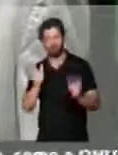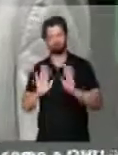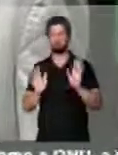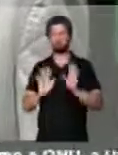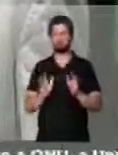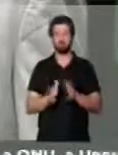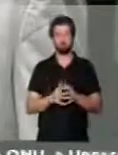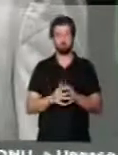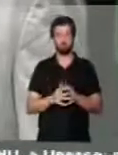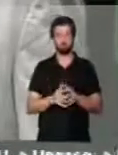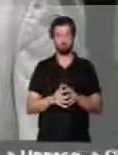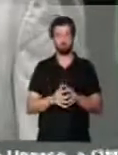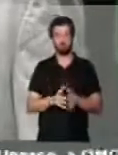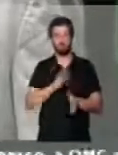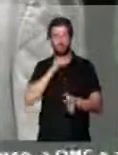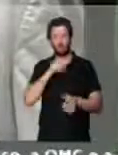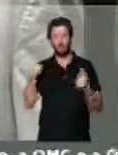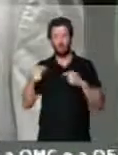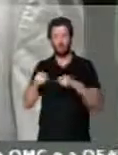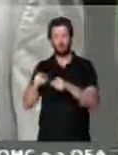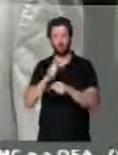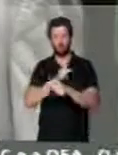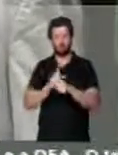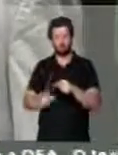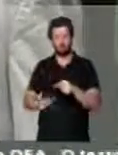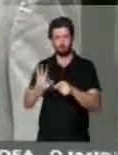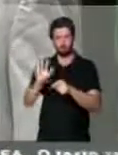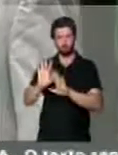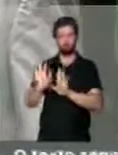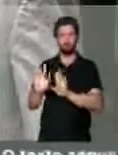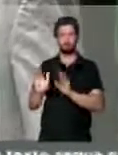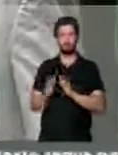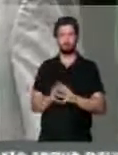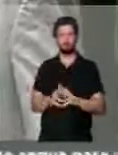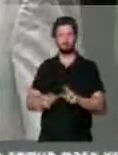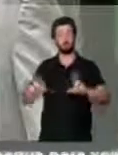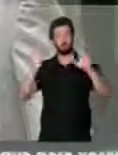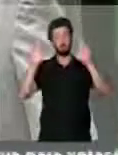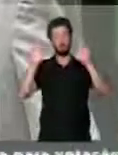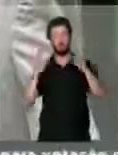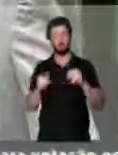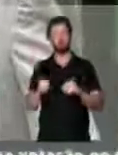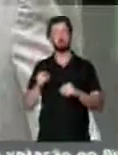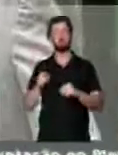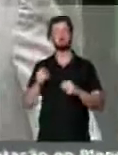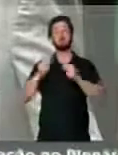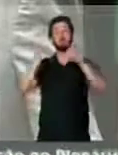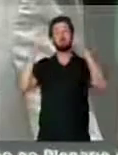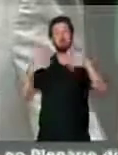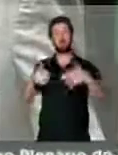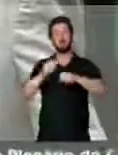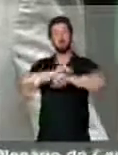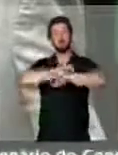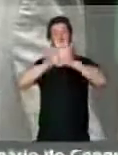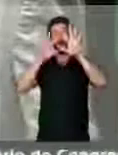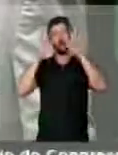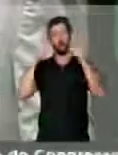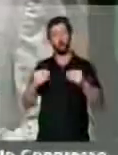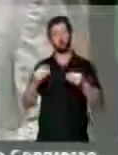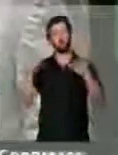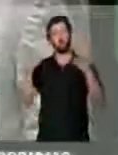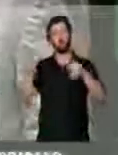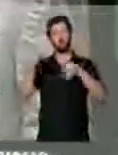não desejo nada de ruim ao ex-presidente. Espero que ele esclareça tudo e que a